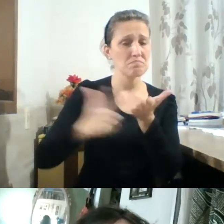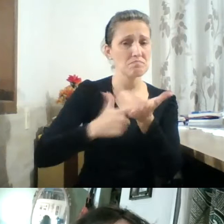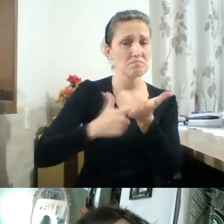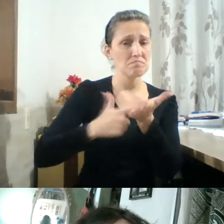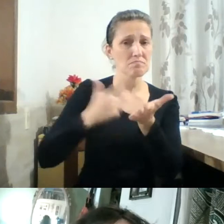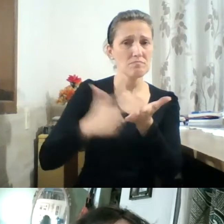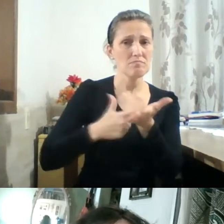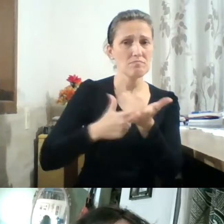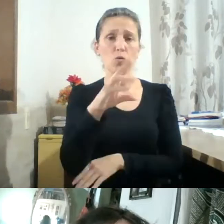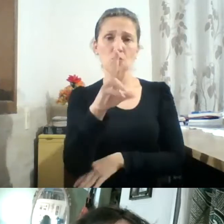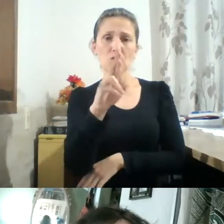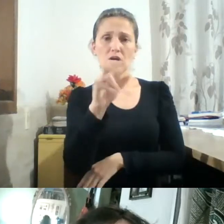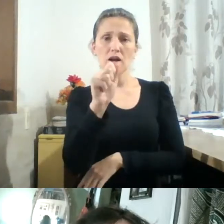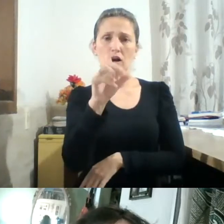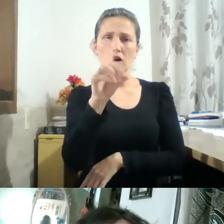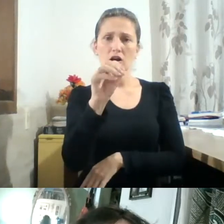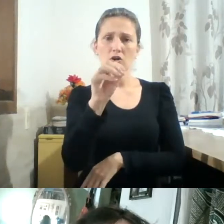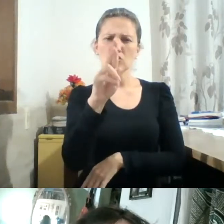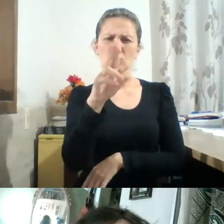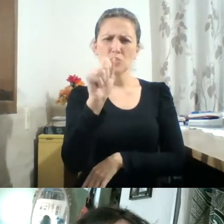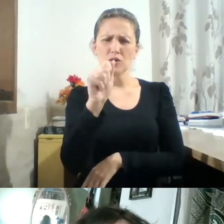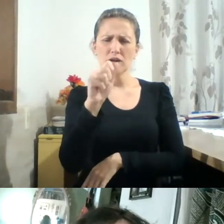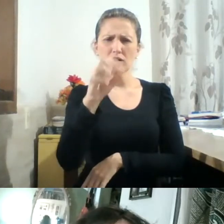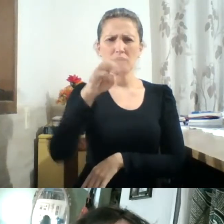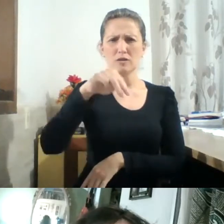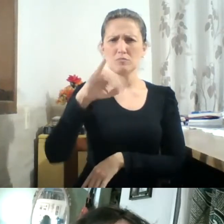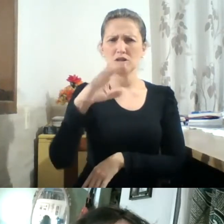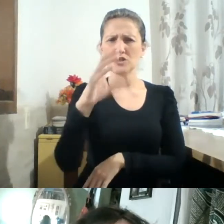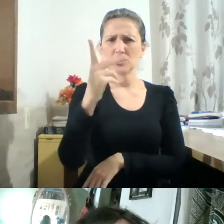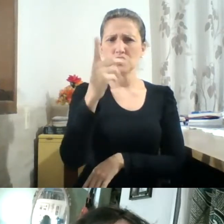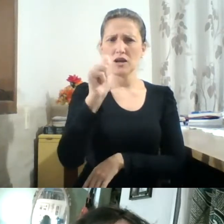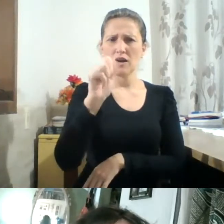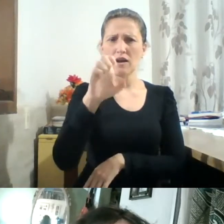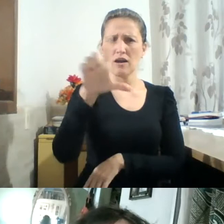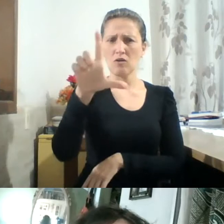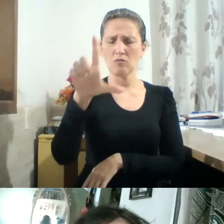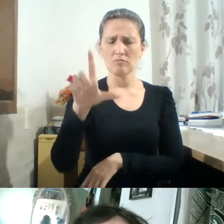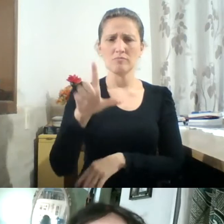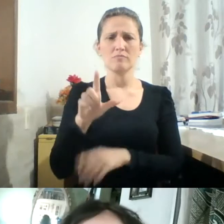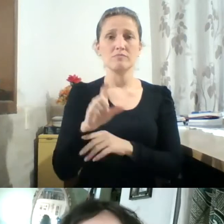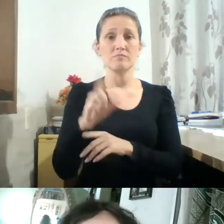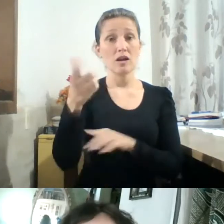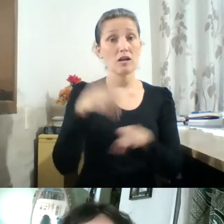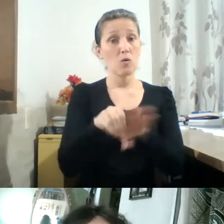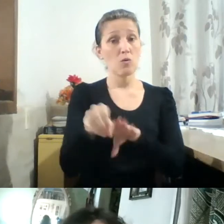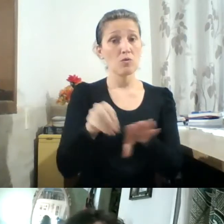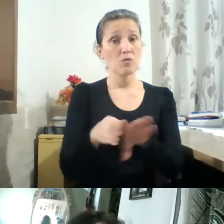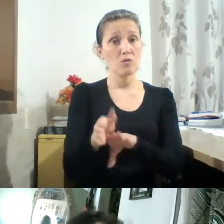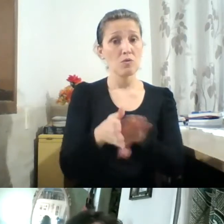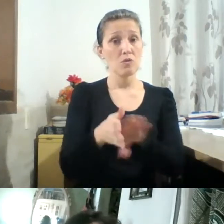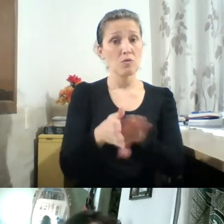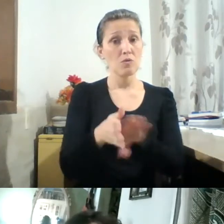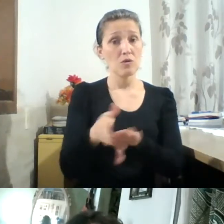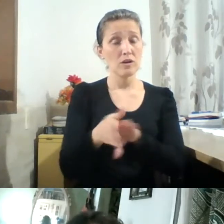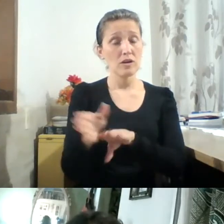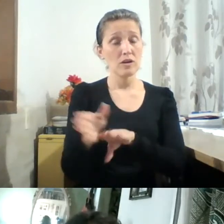de Michel Poivert, no MESC. Orienta os trabalhos do projeto de extensão Clube